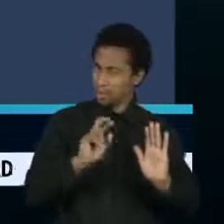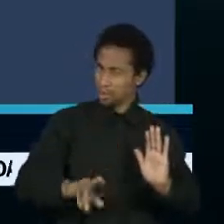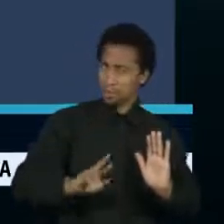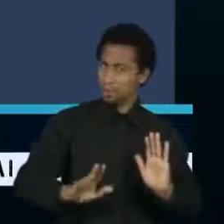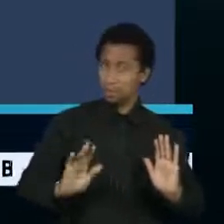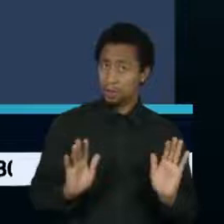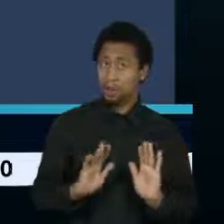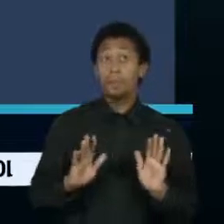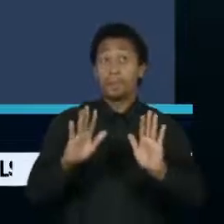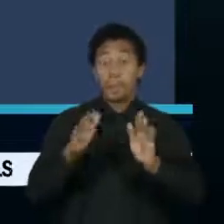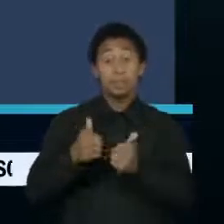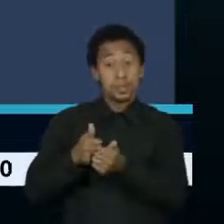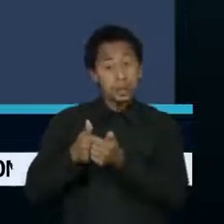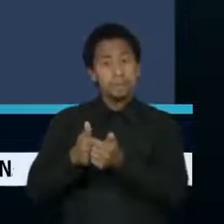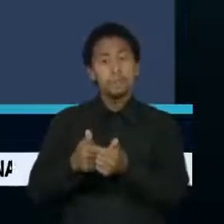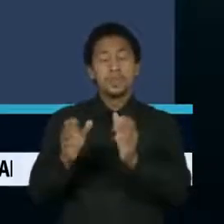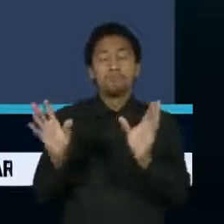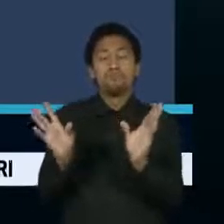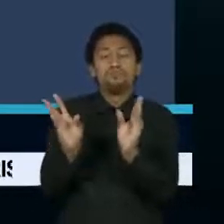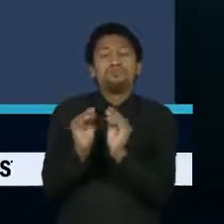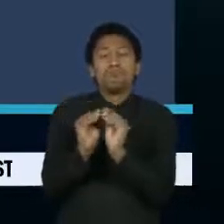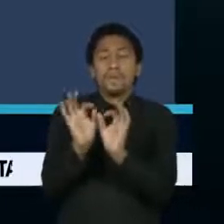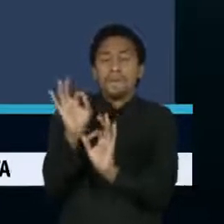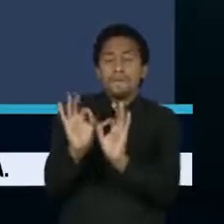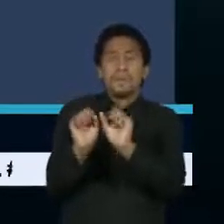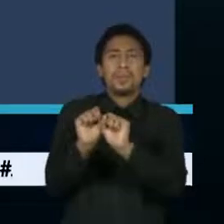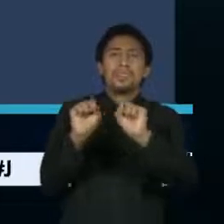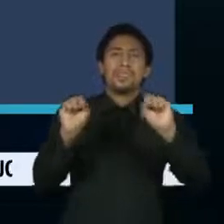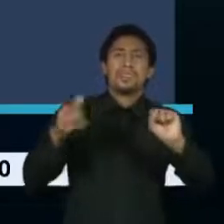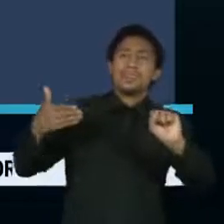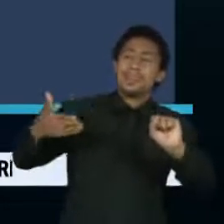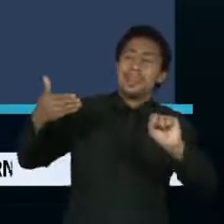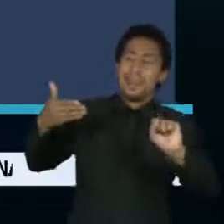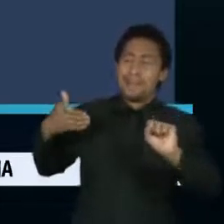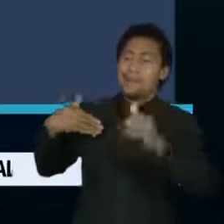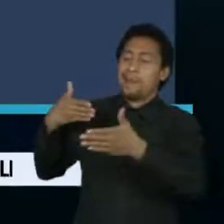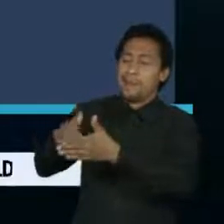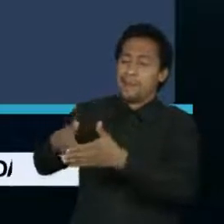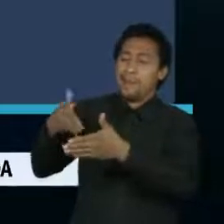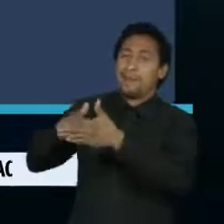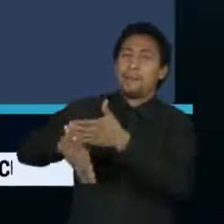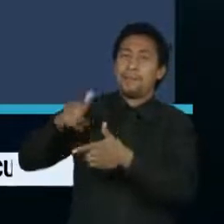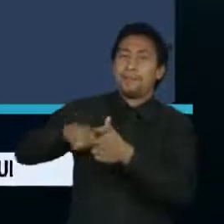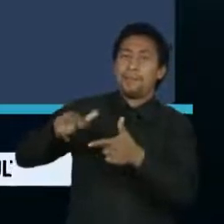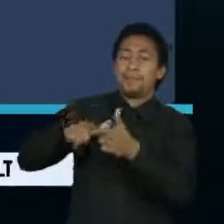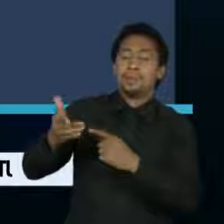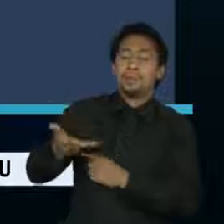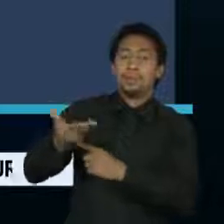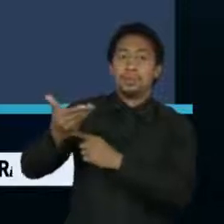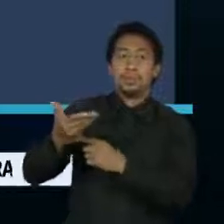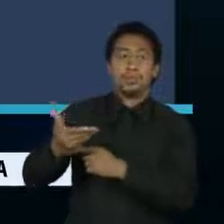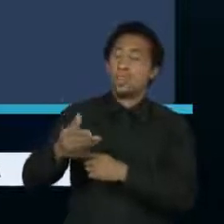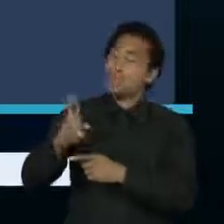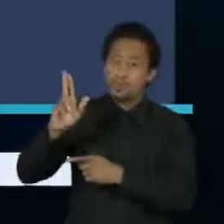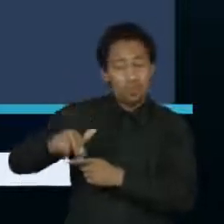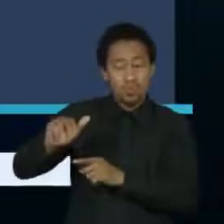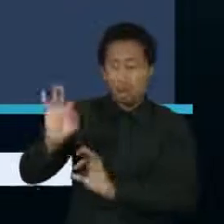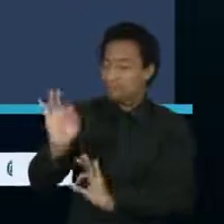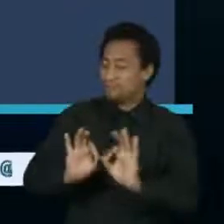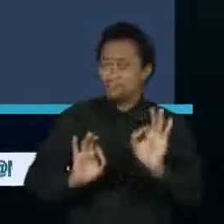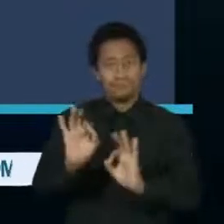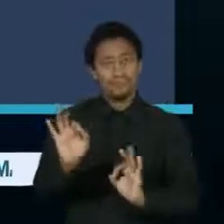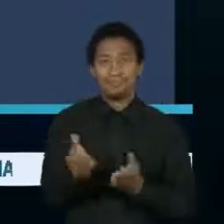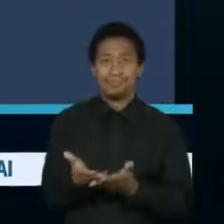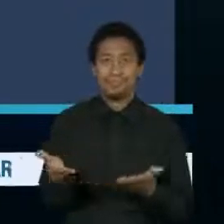simplificada, que o sistema atual enfrentou vários desafios tecnológicos e operacionais e nunca foi implantado.